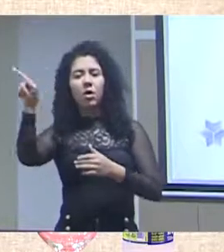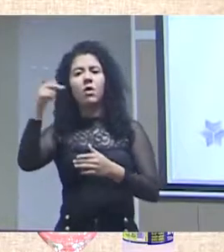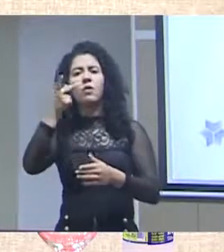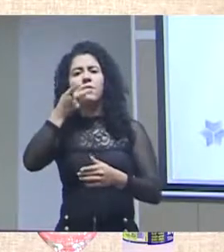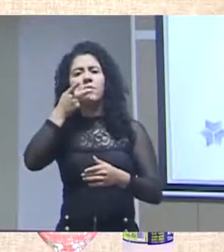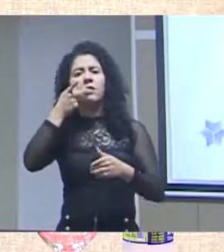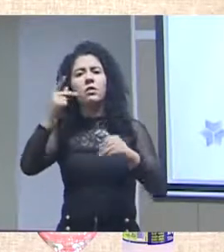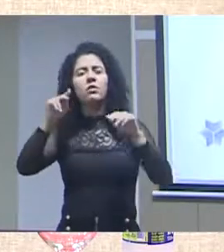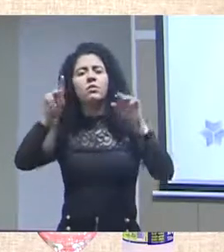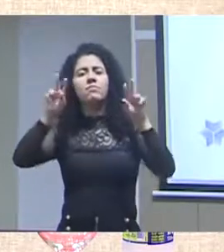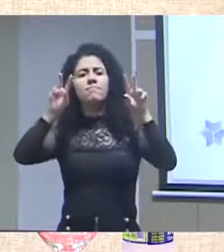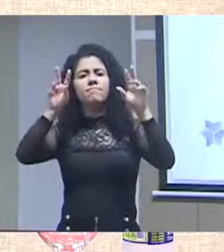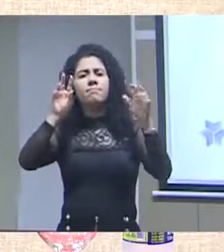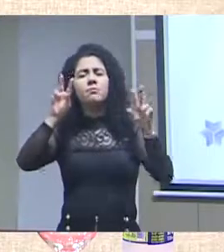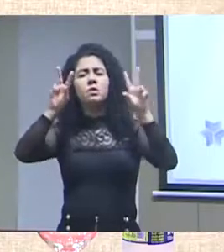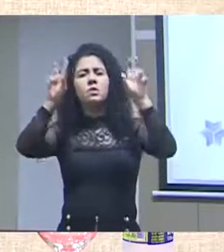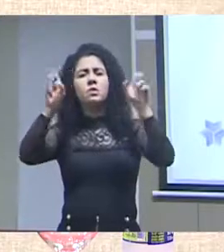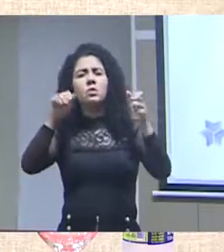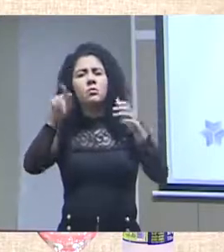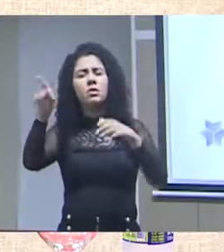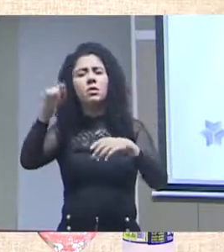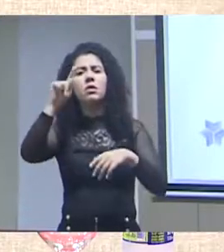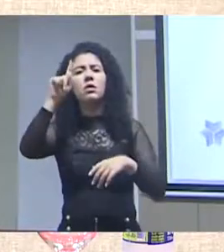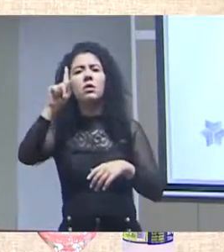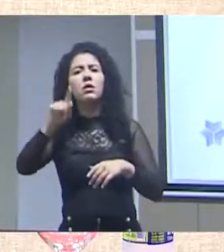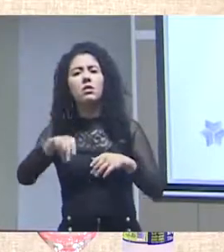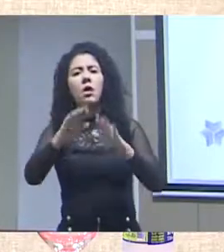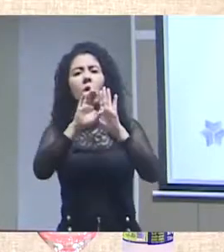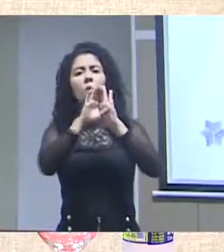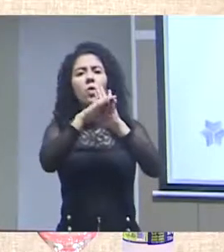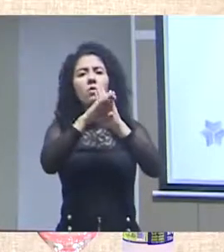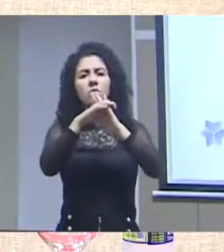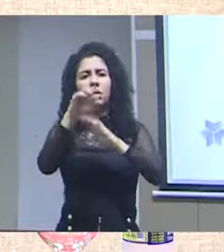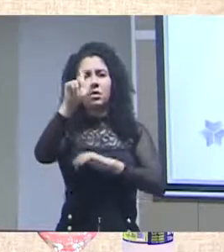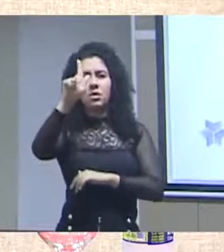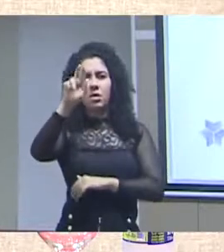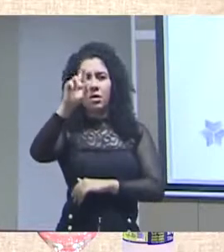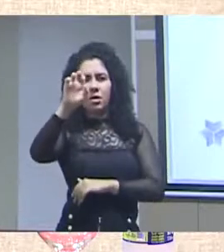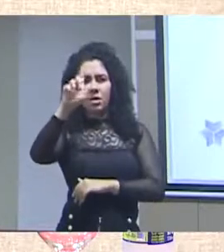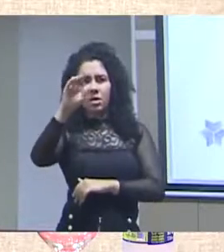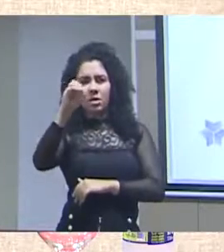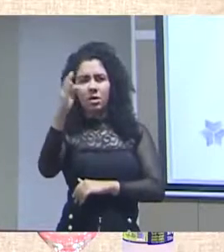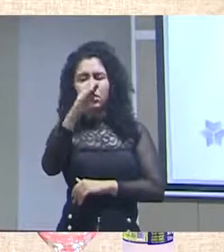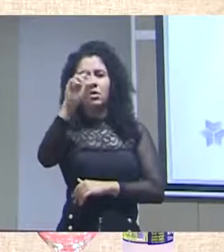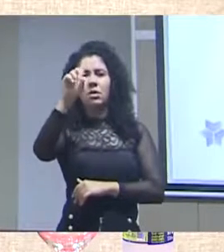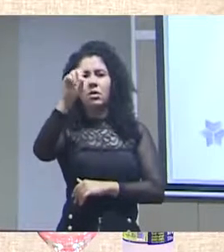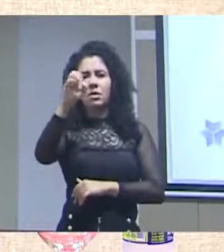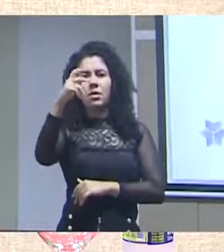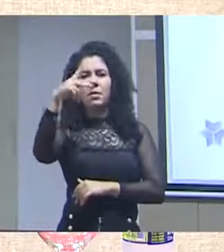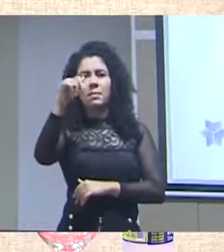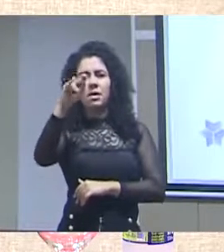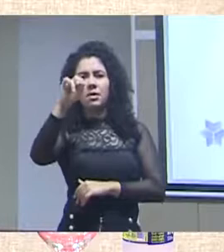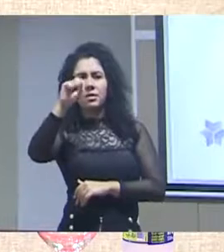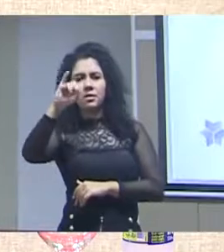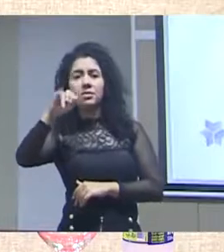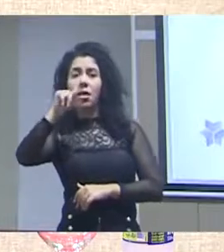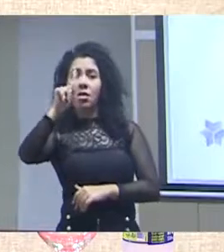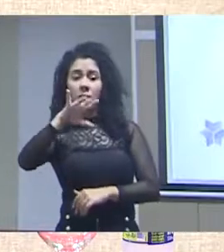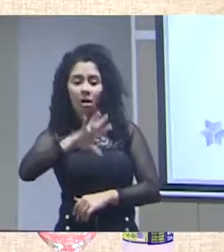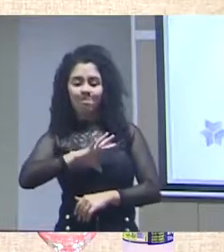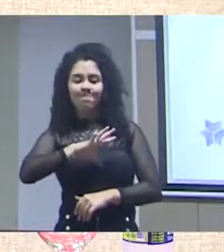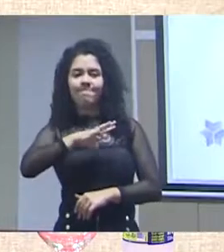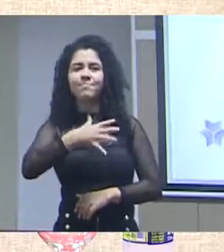parte da sua produção, que foi o conceito grego de parresia, que é a coragem da verdade.